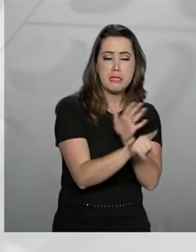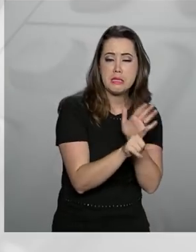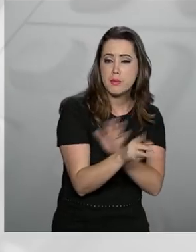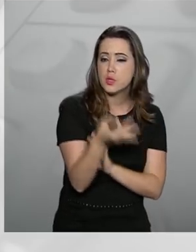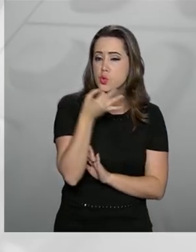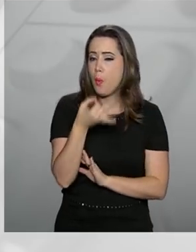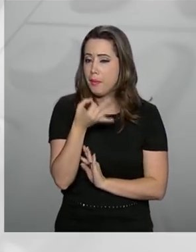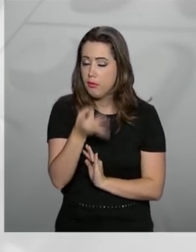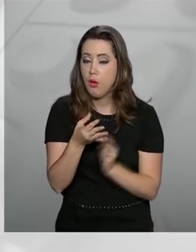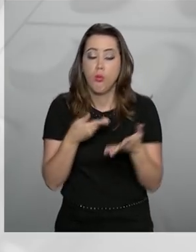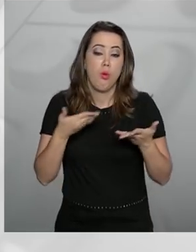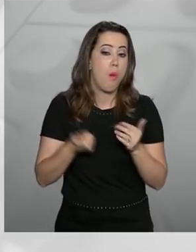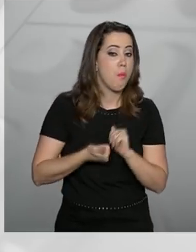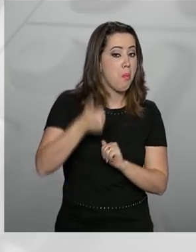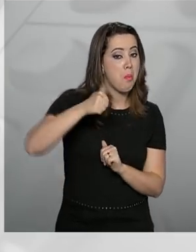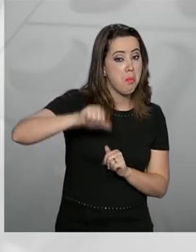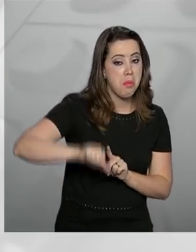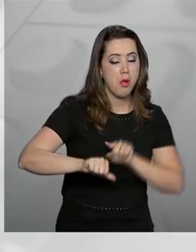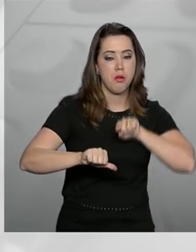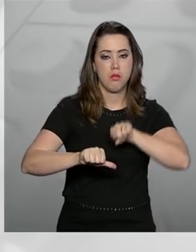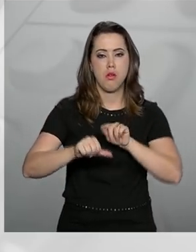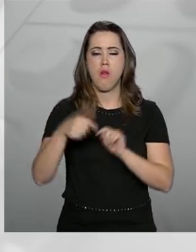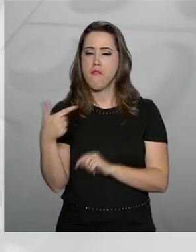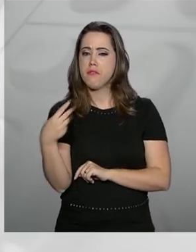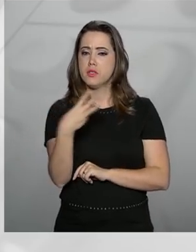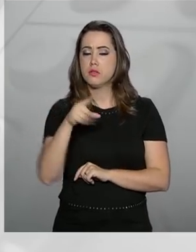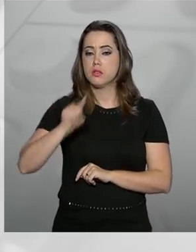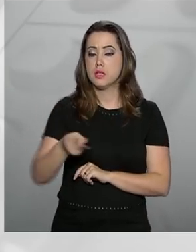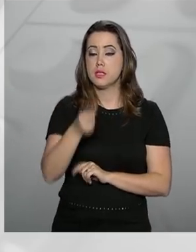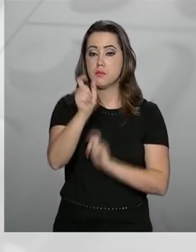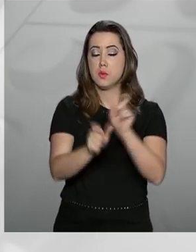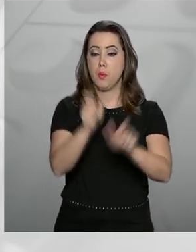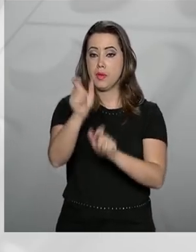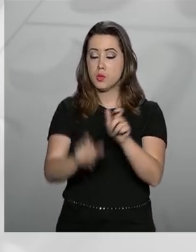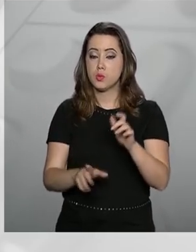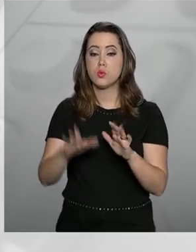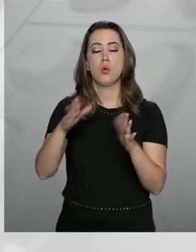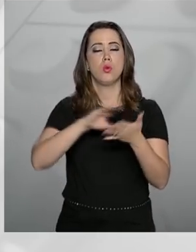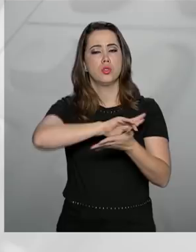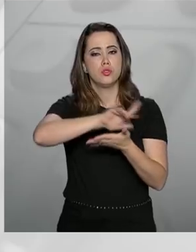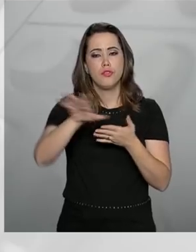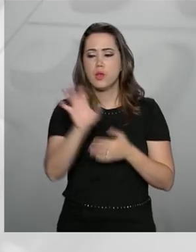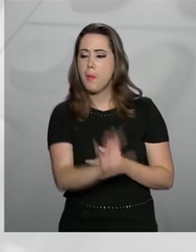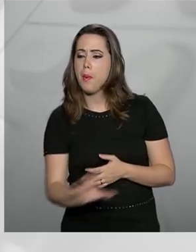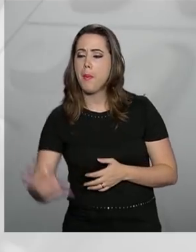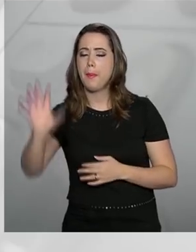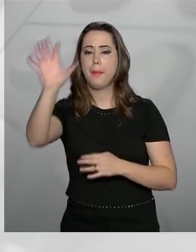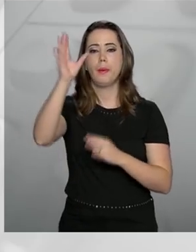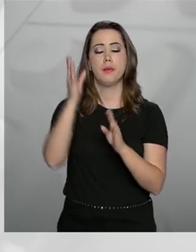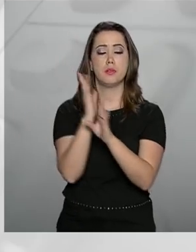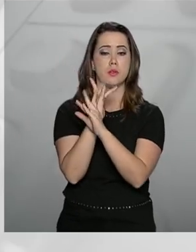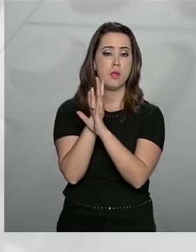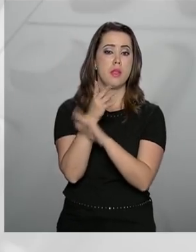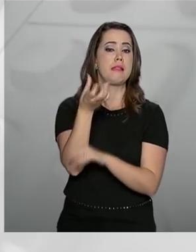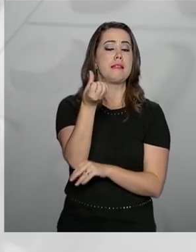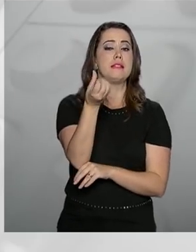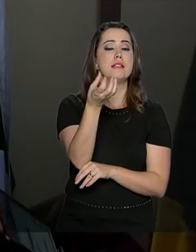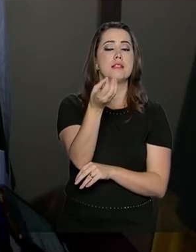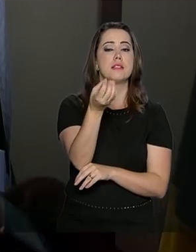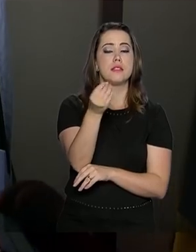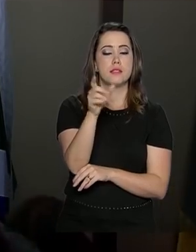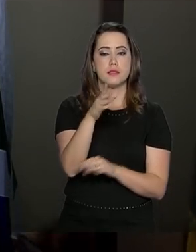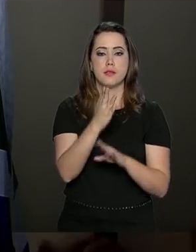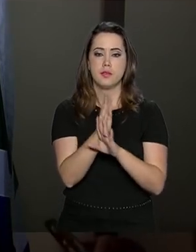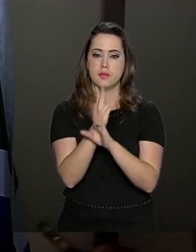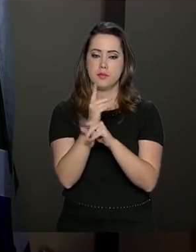país. 23 mil consumidores residenciais foram entrevistados em 600 municípios, atendidos por 90 empresas.